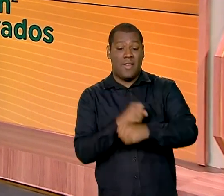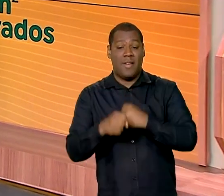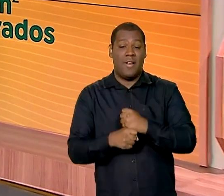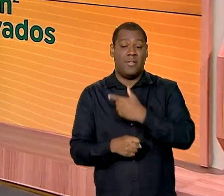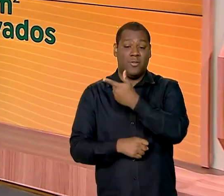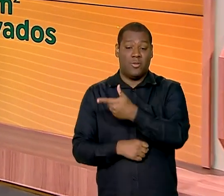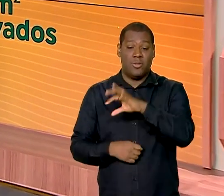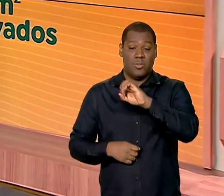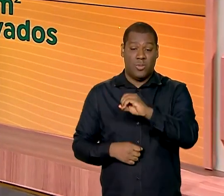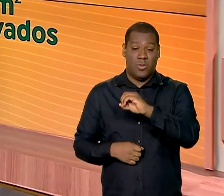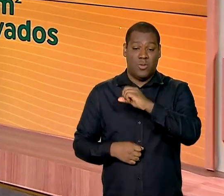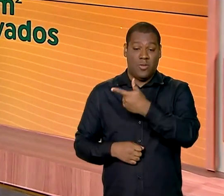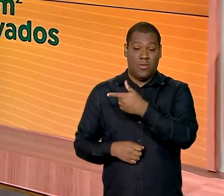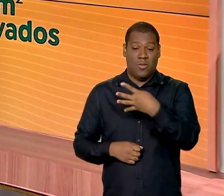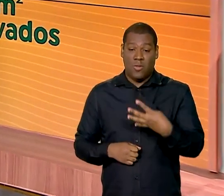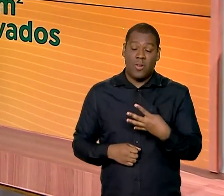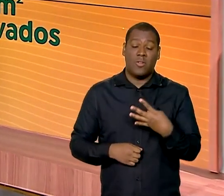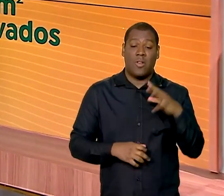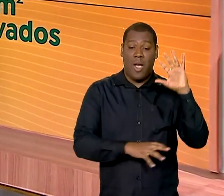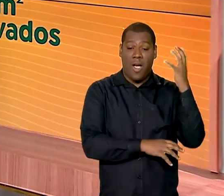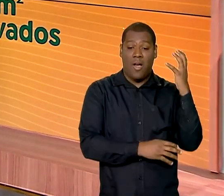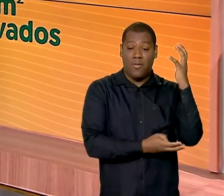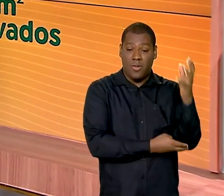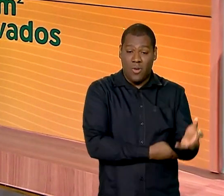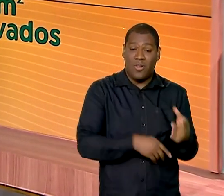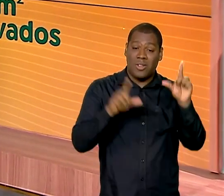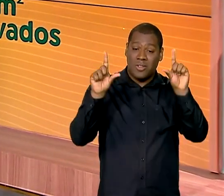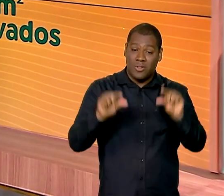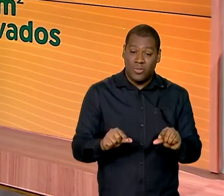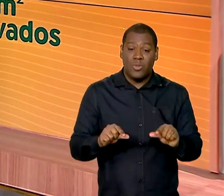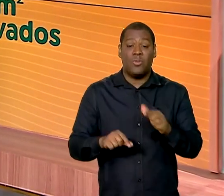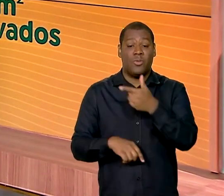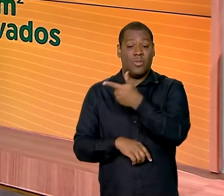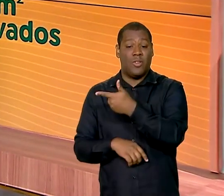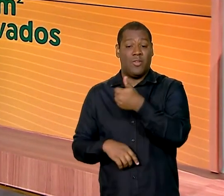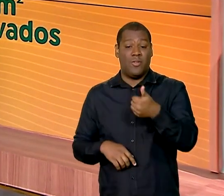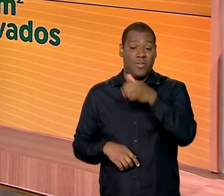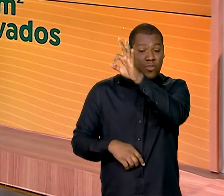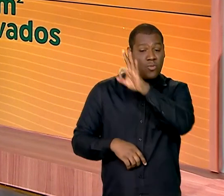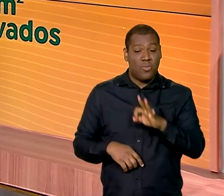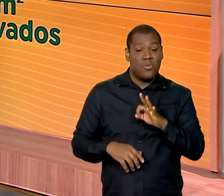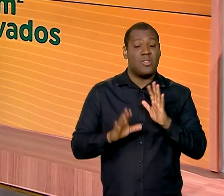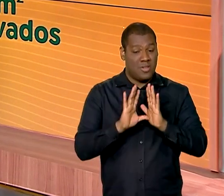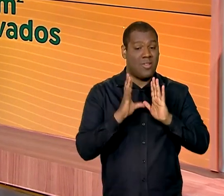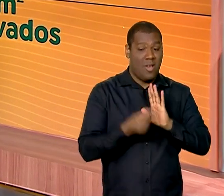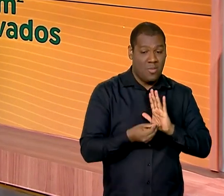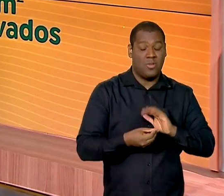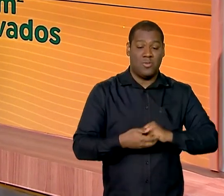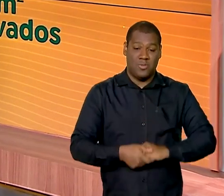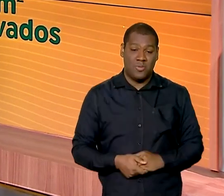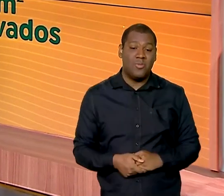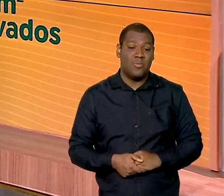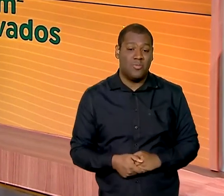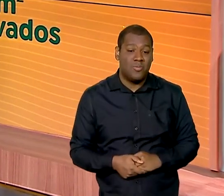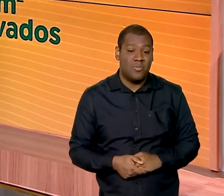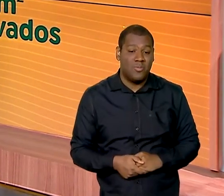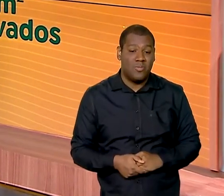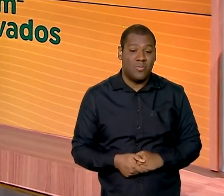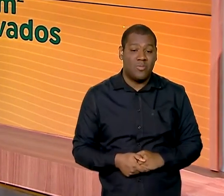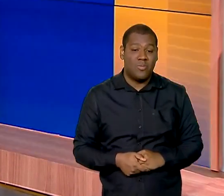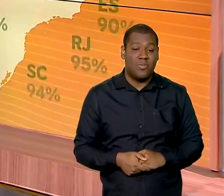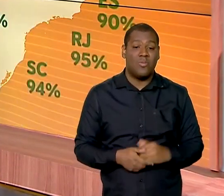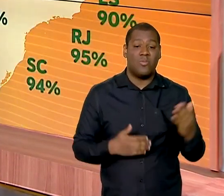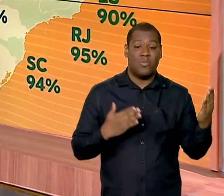,8% no desmatamento da Amazônia Legal, 30% mais baixo que o de